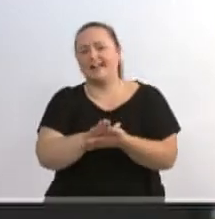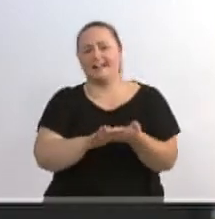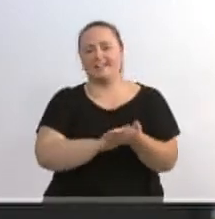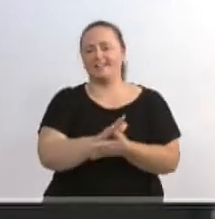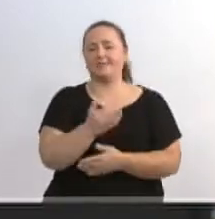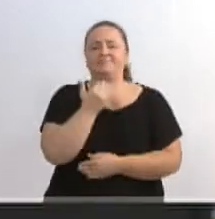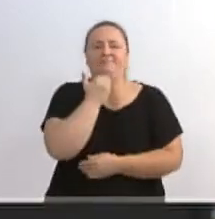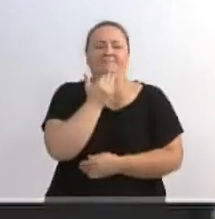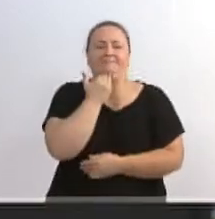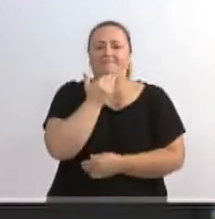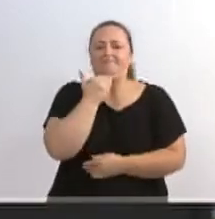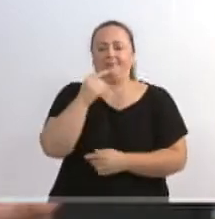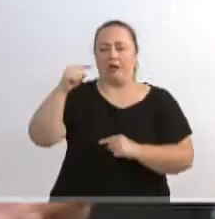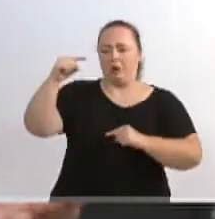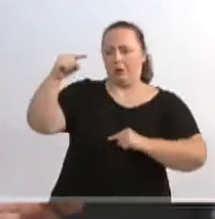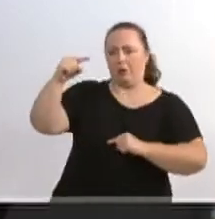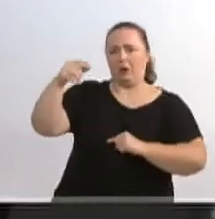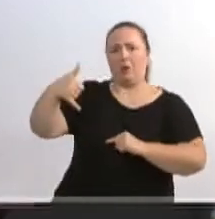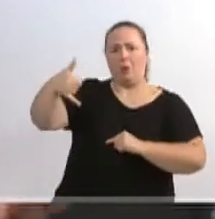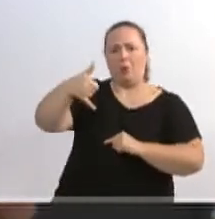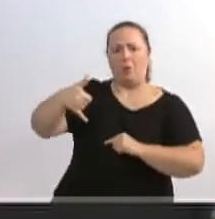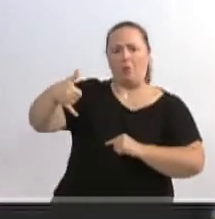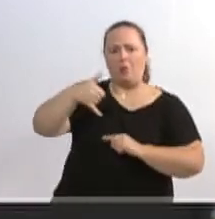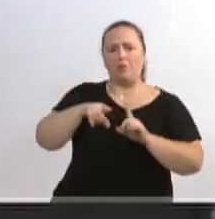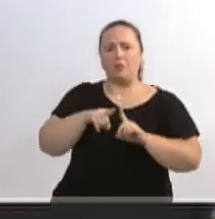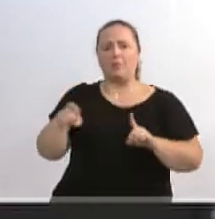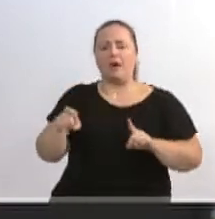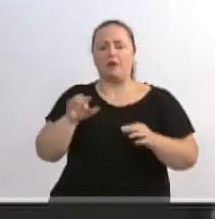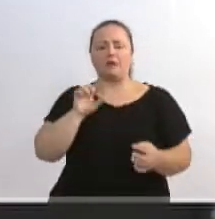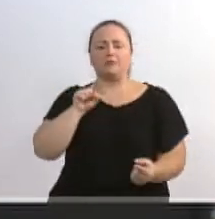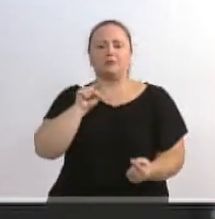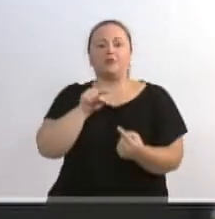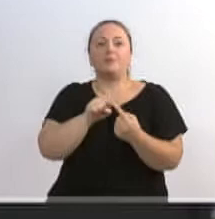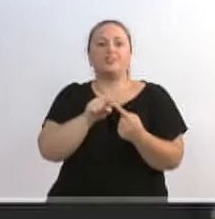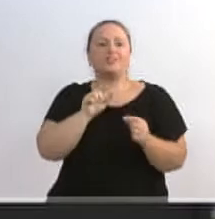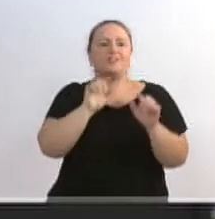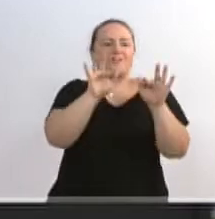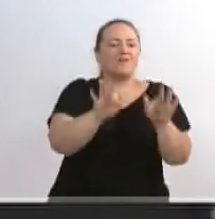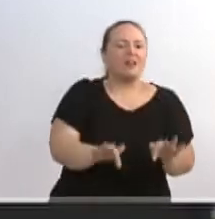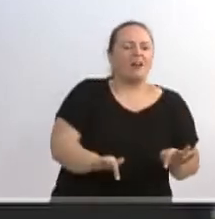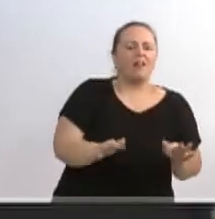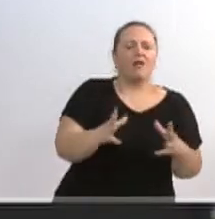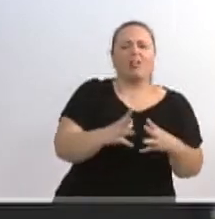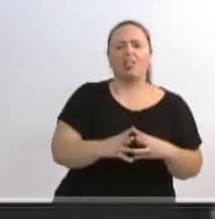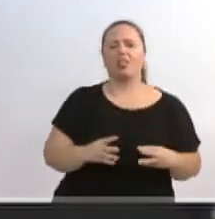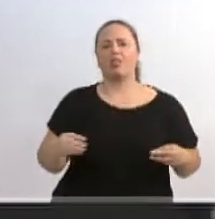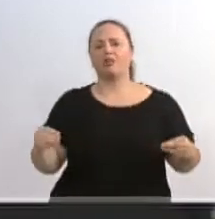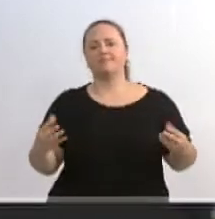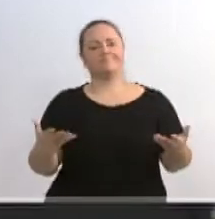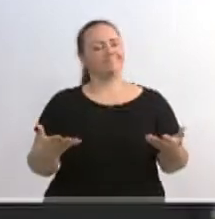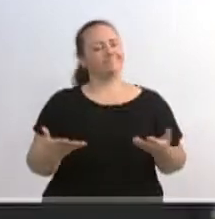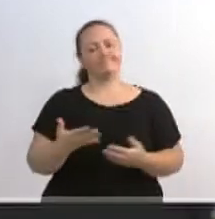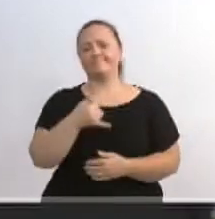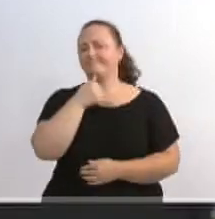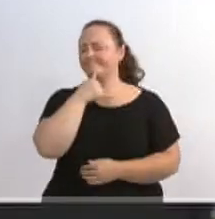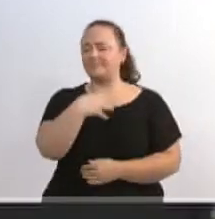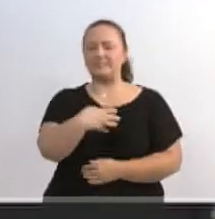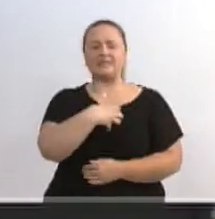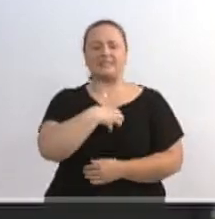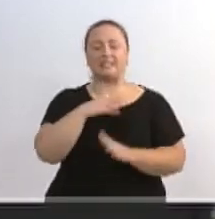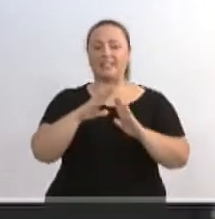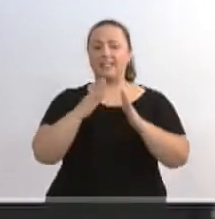tonéis e tonéis de óleo sem ter o seu destino. Infelizmente, esse projeto morreu nas escolas do Estado, é uma pena.